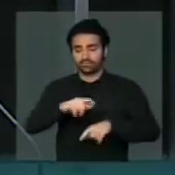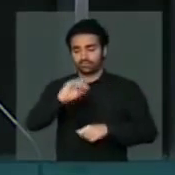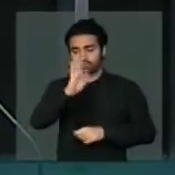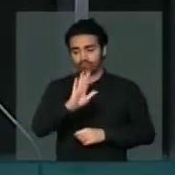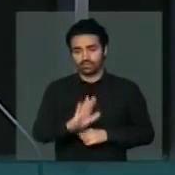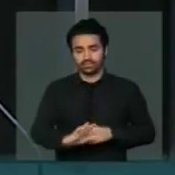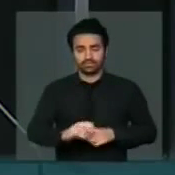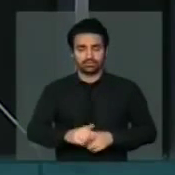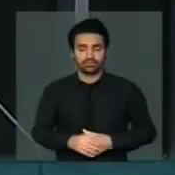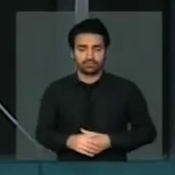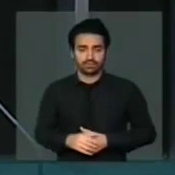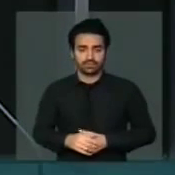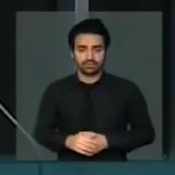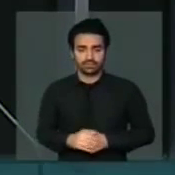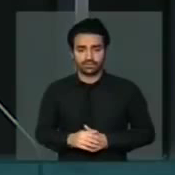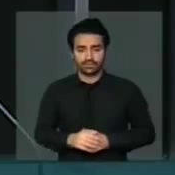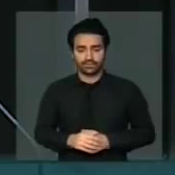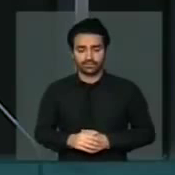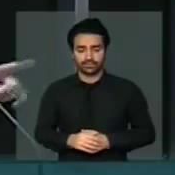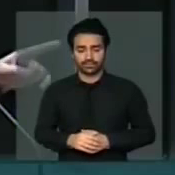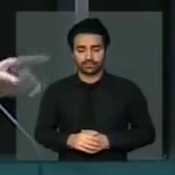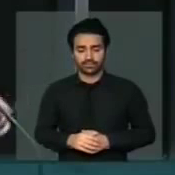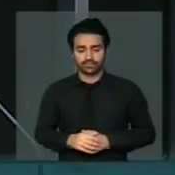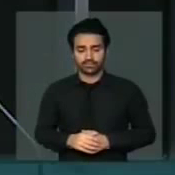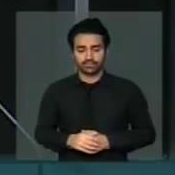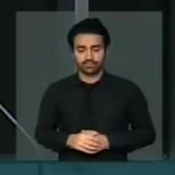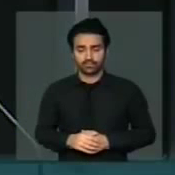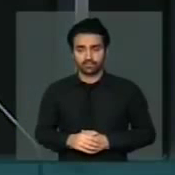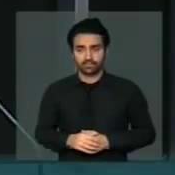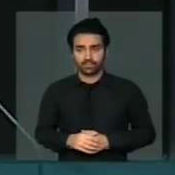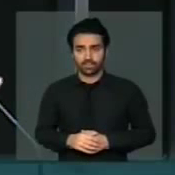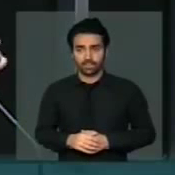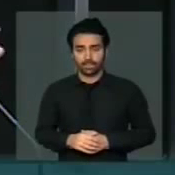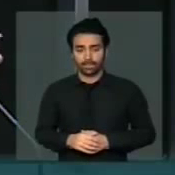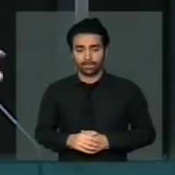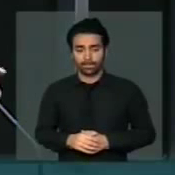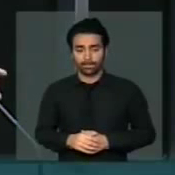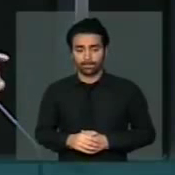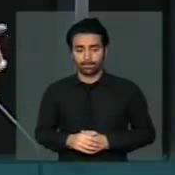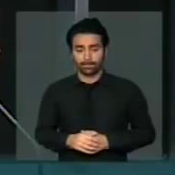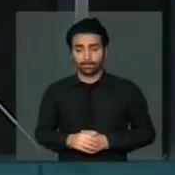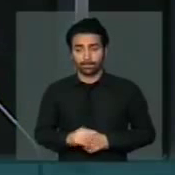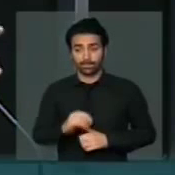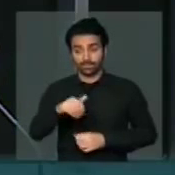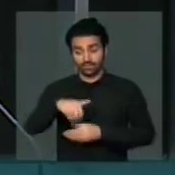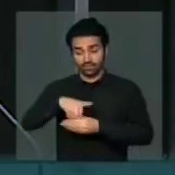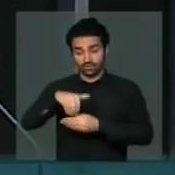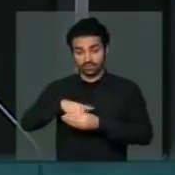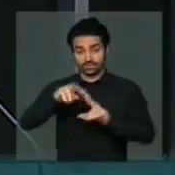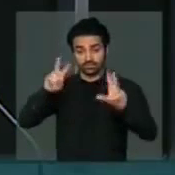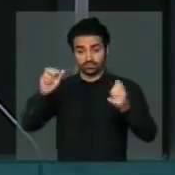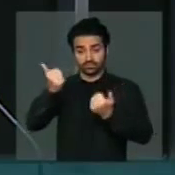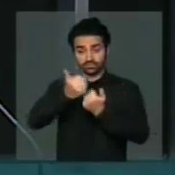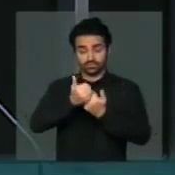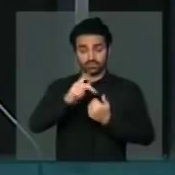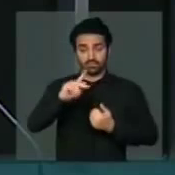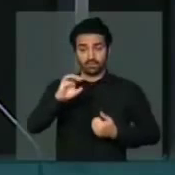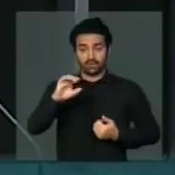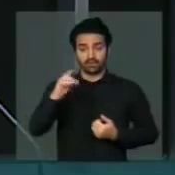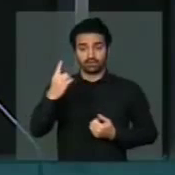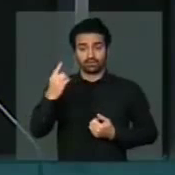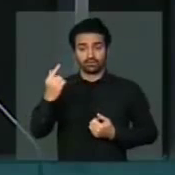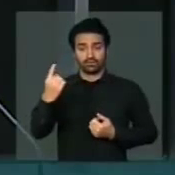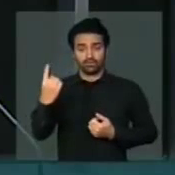elegeu. O recado foi claro. Na votação do substitutivo da PEC 171,